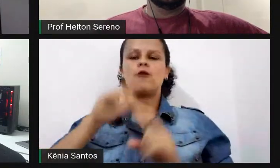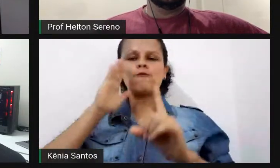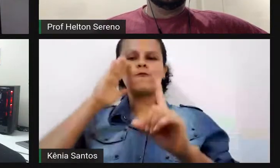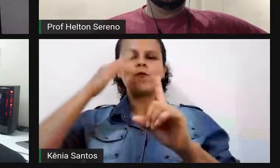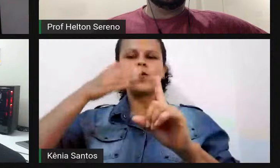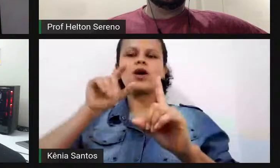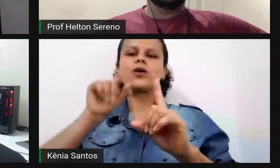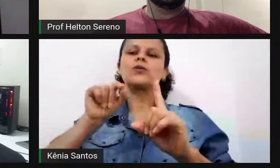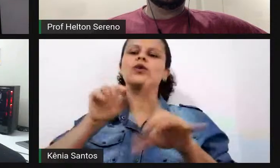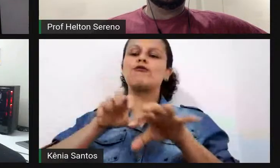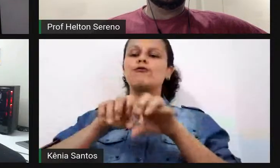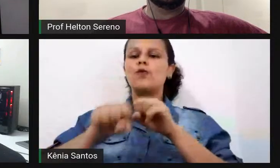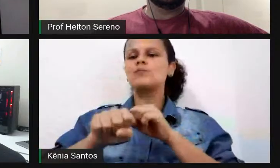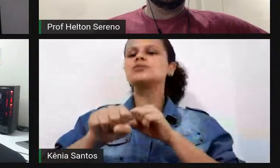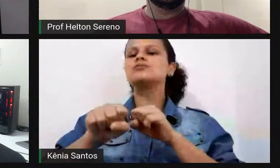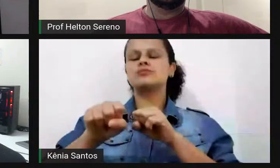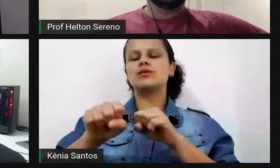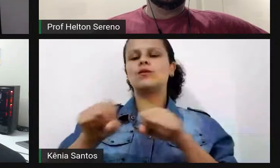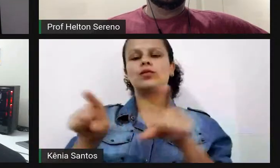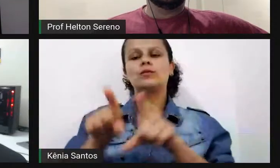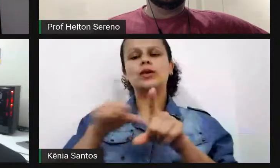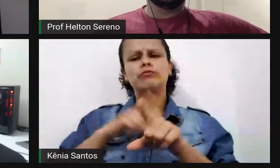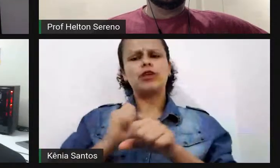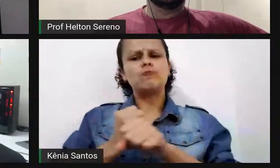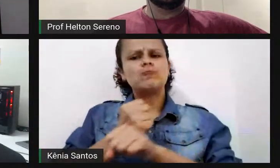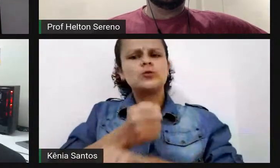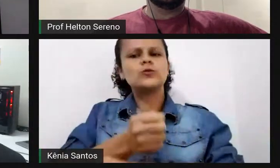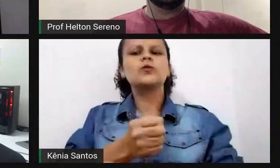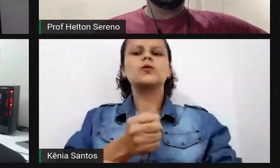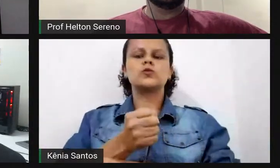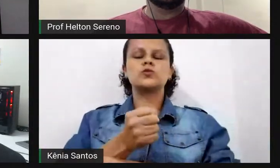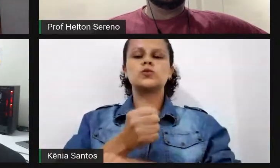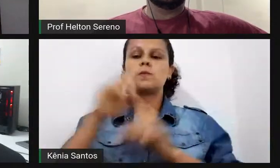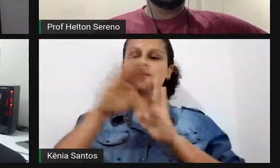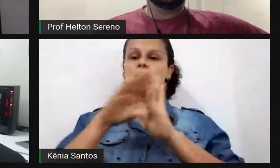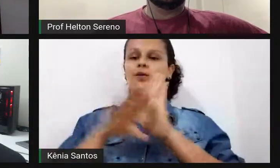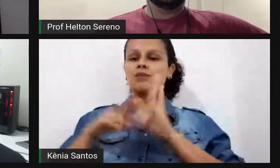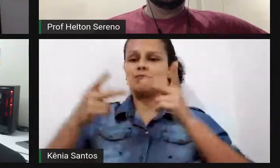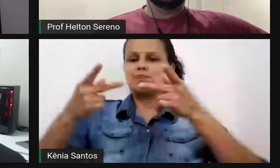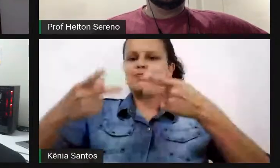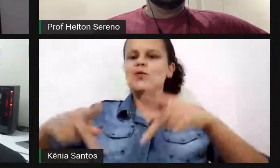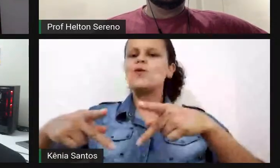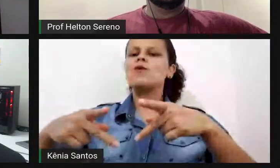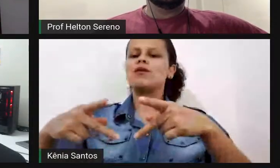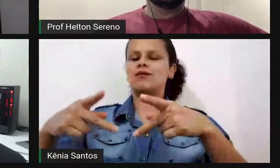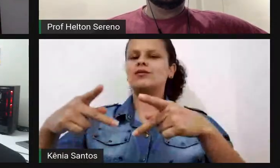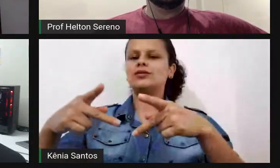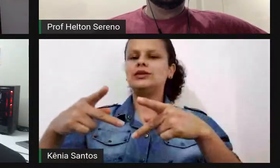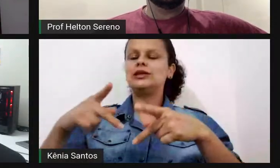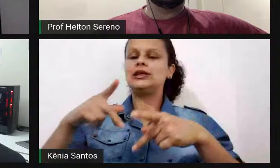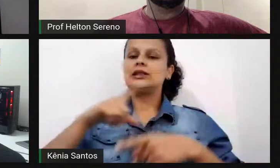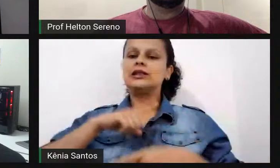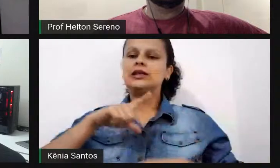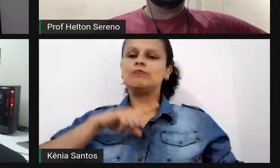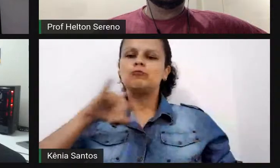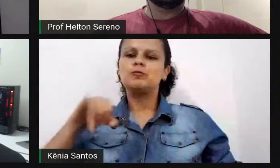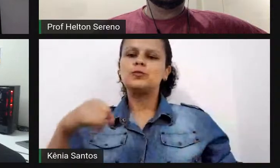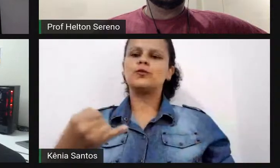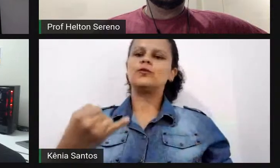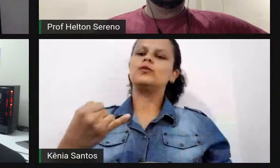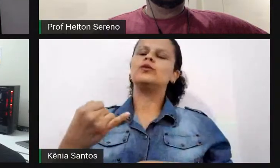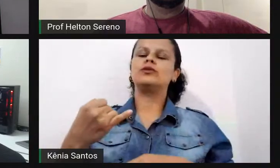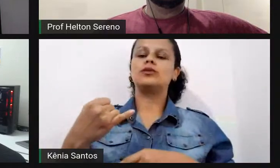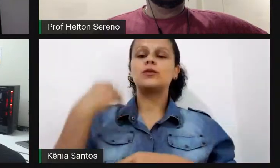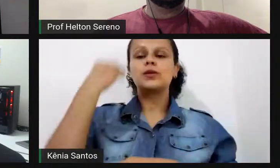e não tem medido esforços para implementar um programa local, aproveitando a expertise desses profissionais da